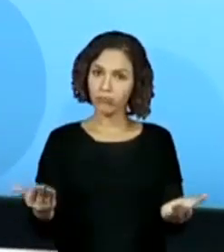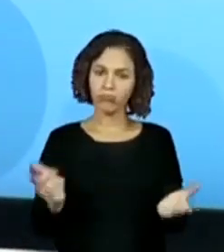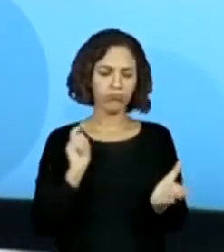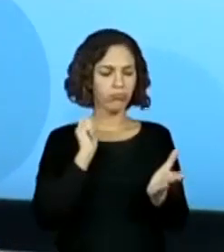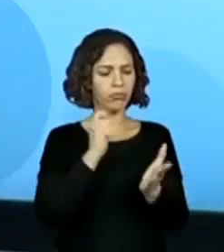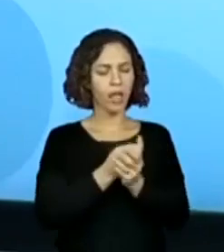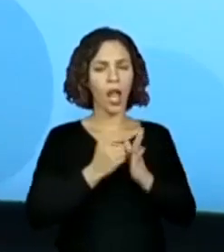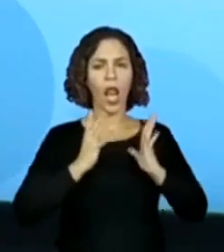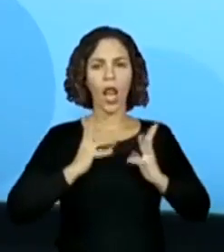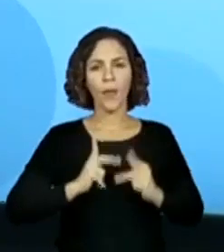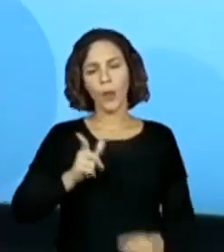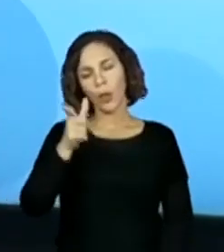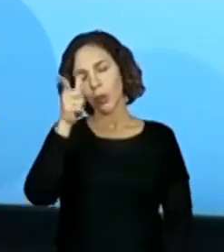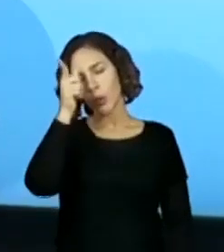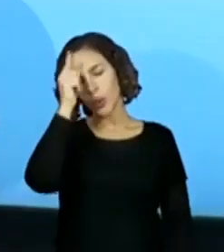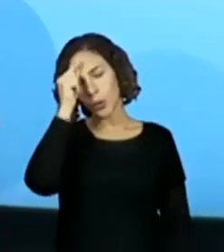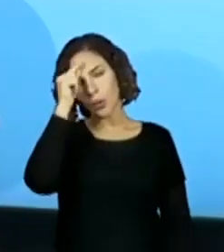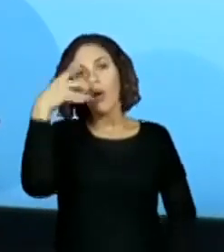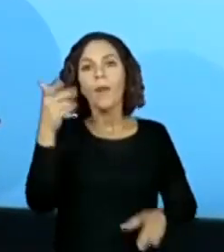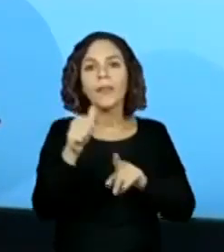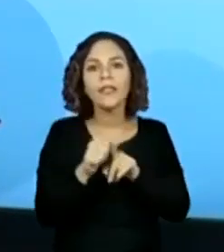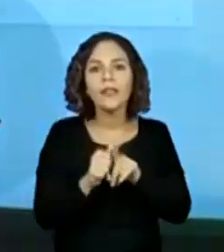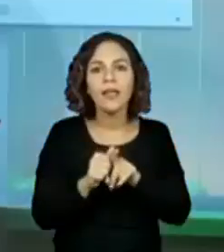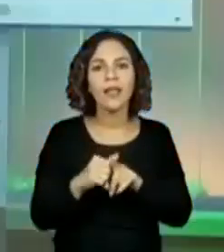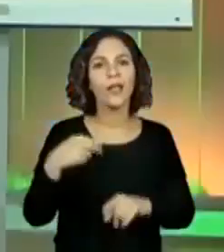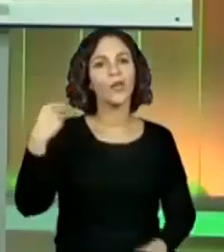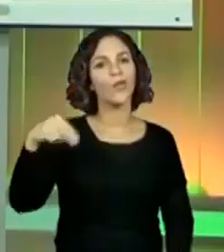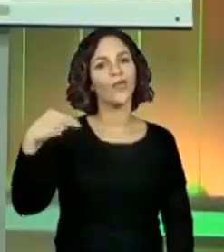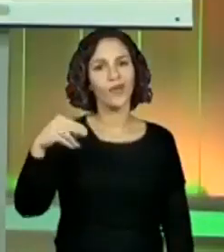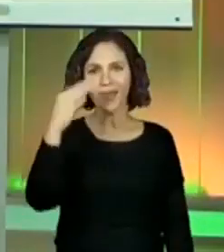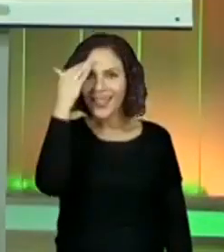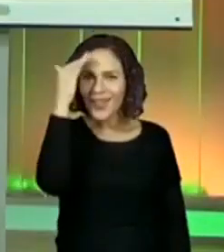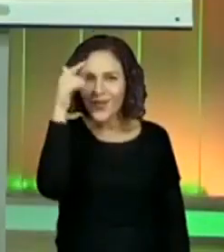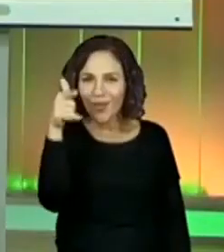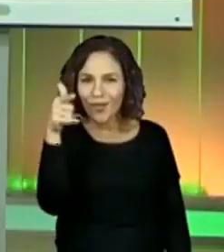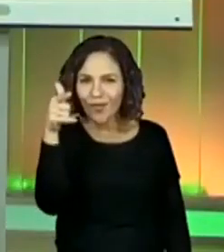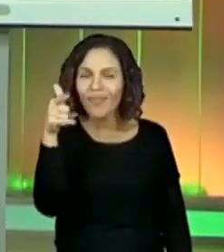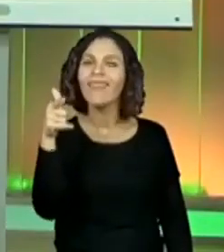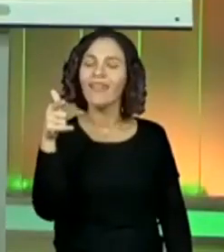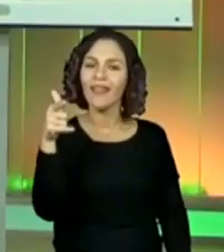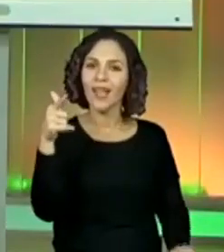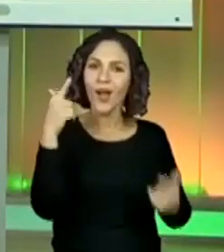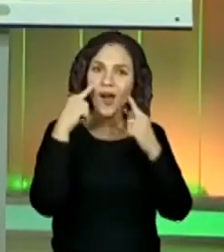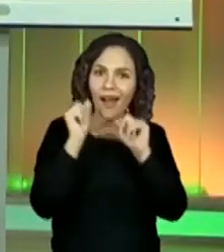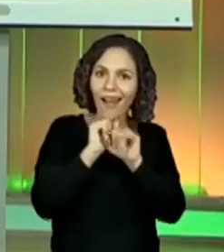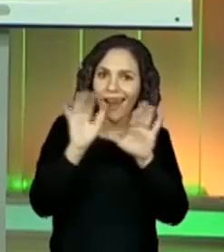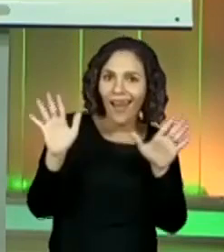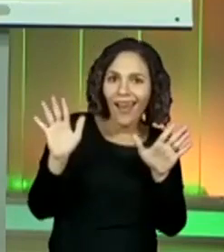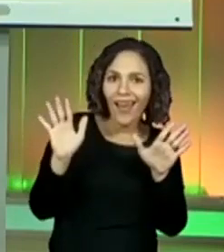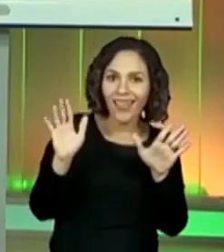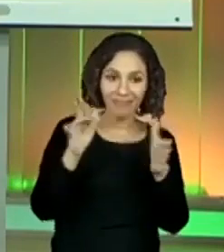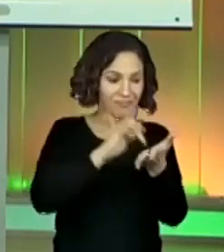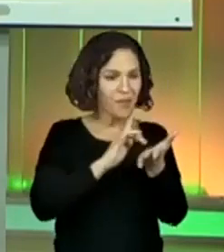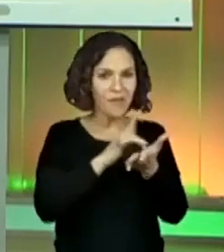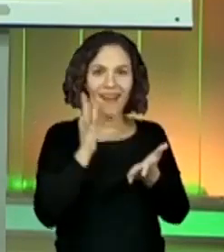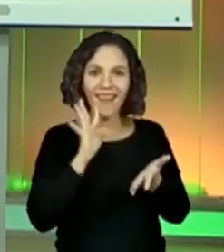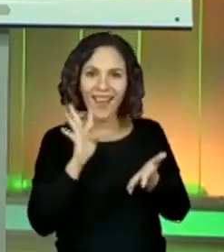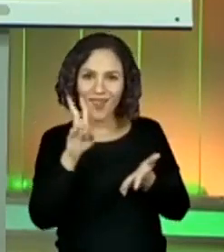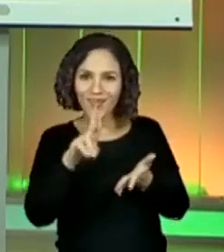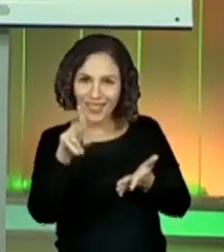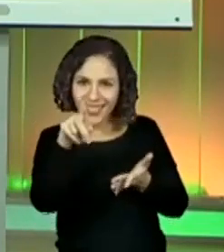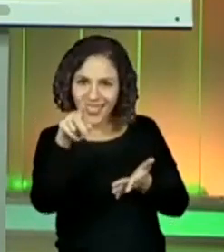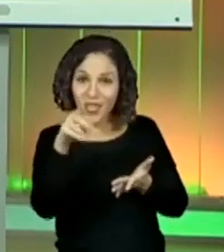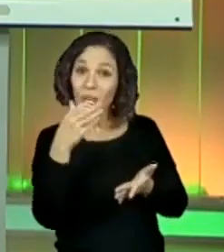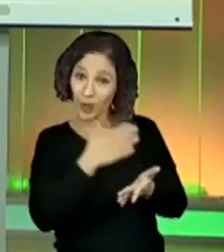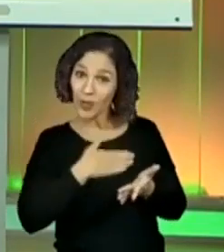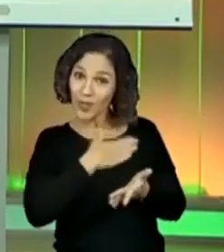pagar essa bicicleta em novembro. Entenderam aí, pessoal? Tá tranquilo? Tá gostando de usar a calculadora? Vai dizendo aí no chat